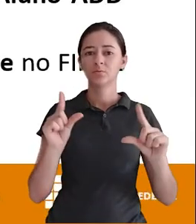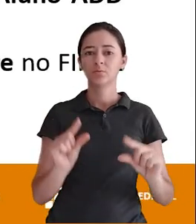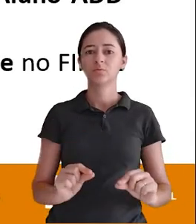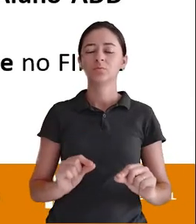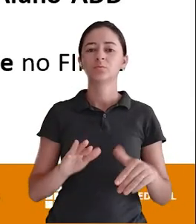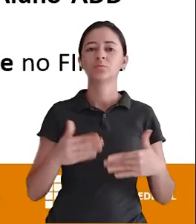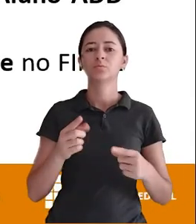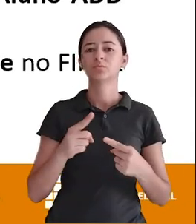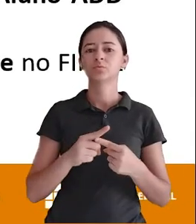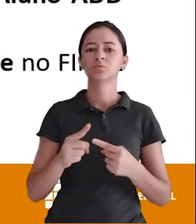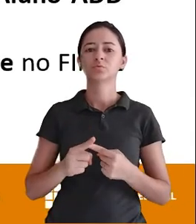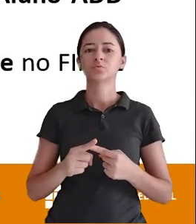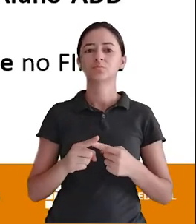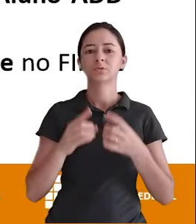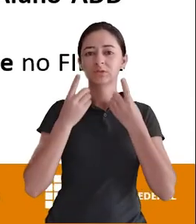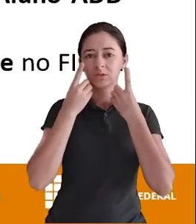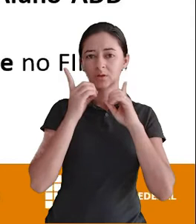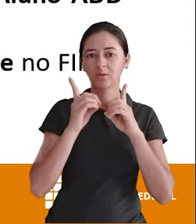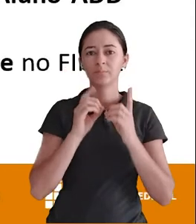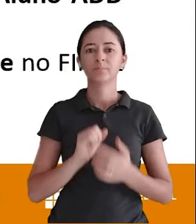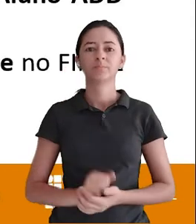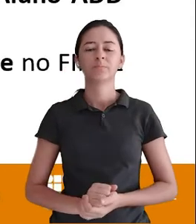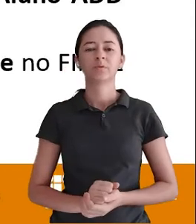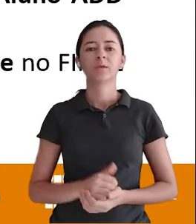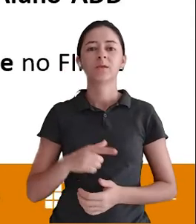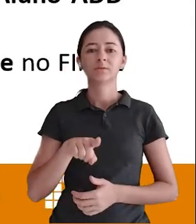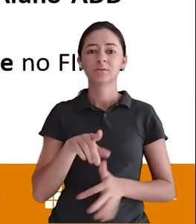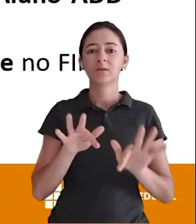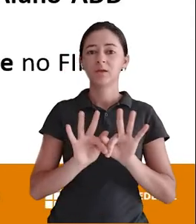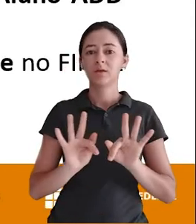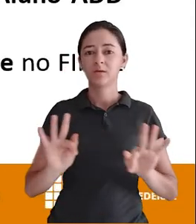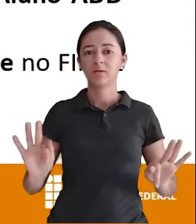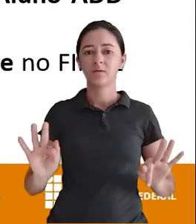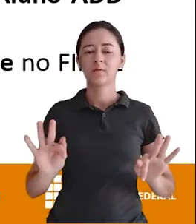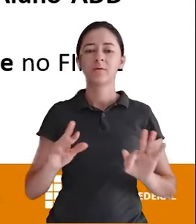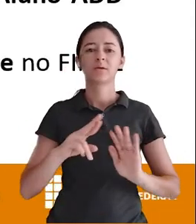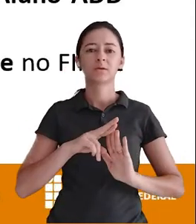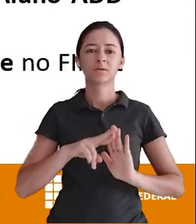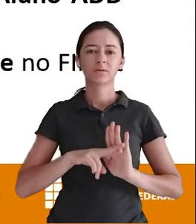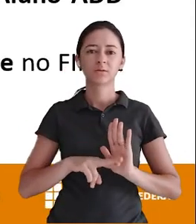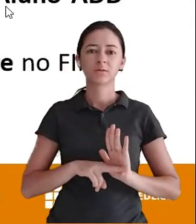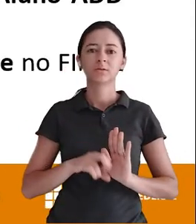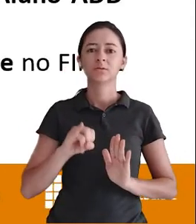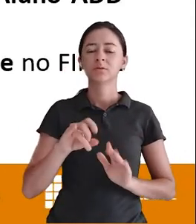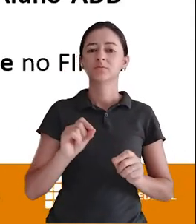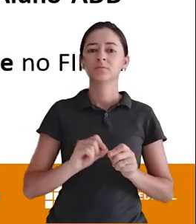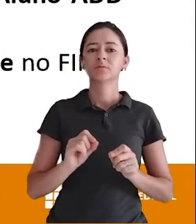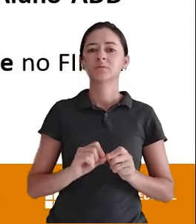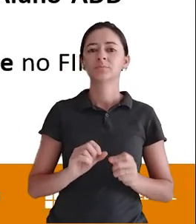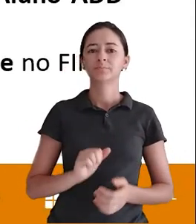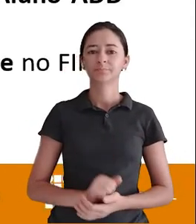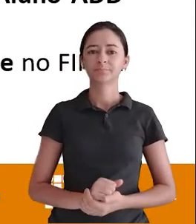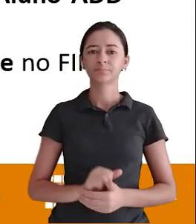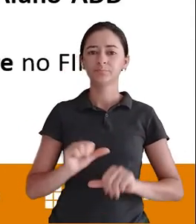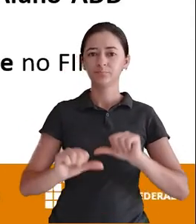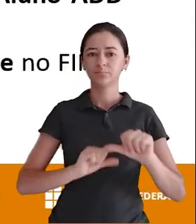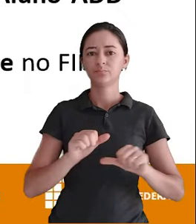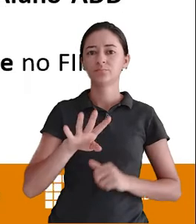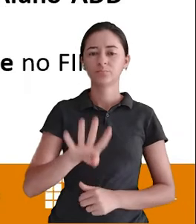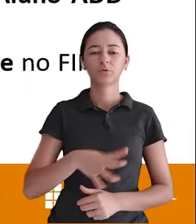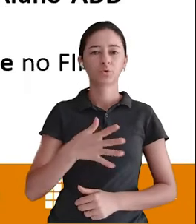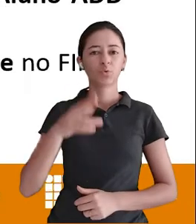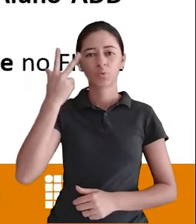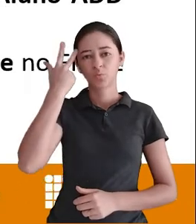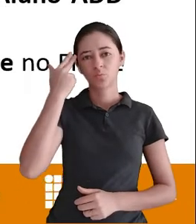Esse é o comando O padrão Do alter table Só que é o seguinte Quando você Fazer o alter table Assim ó Desse jeito Normal